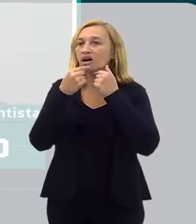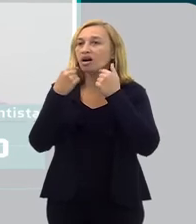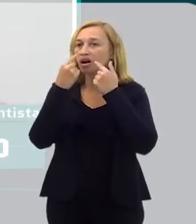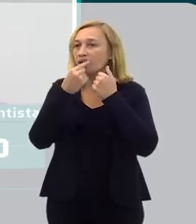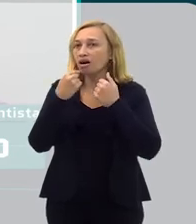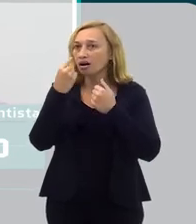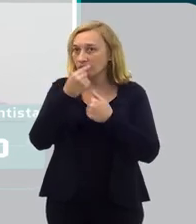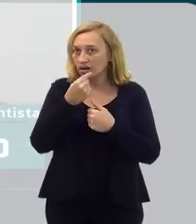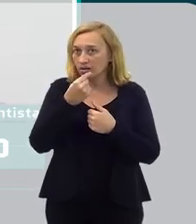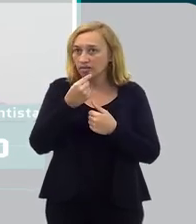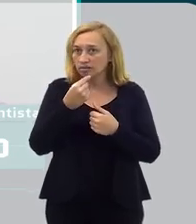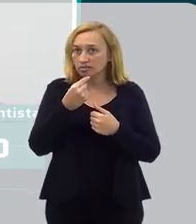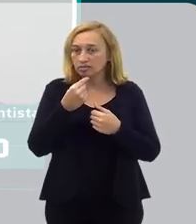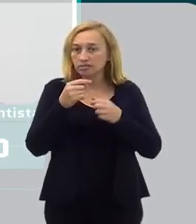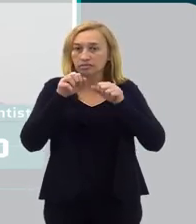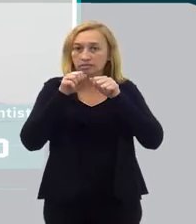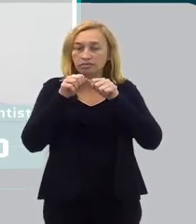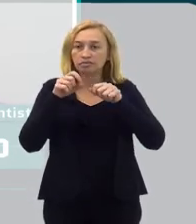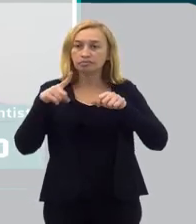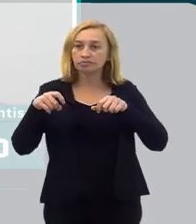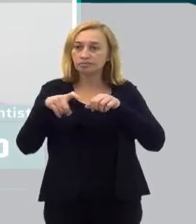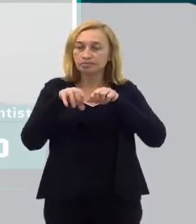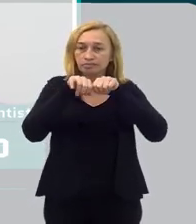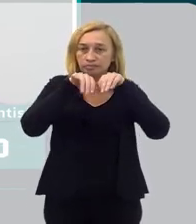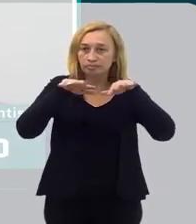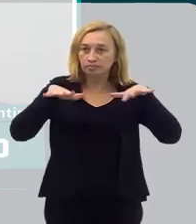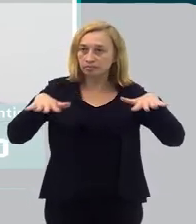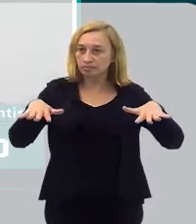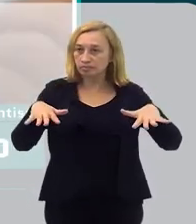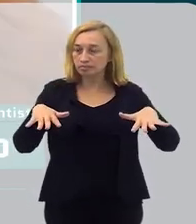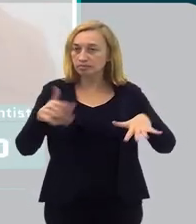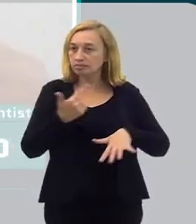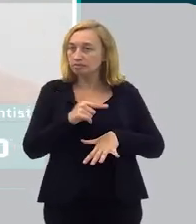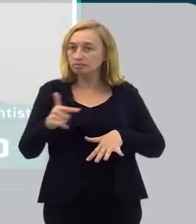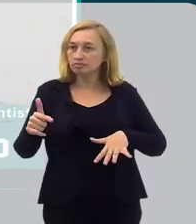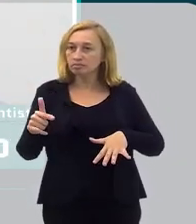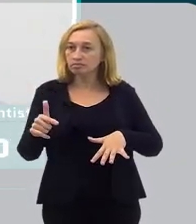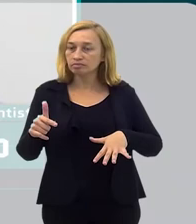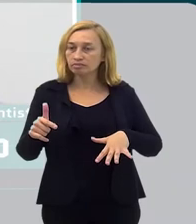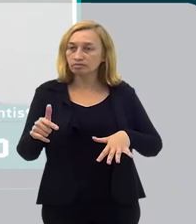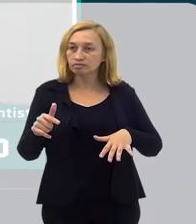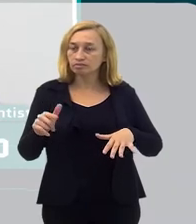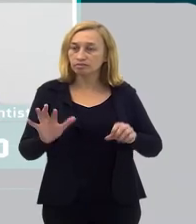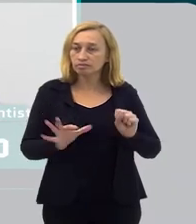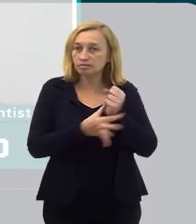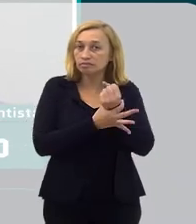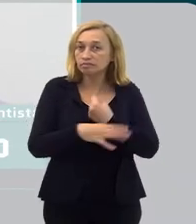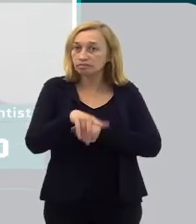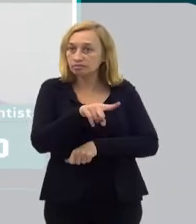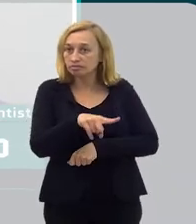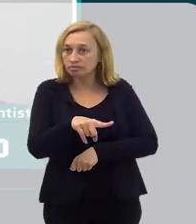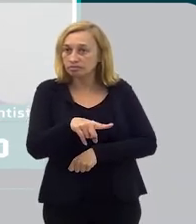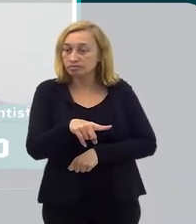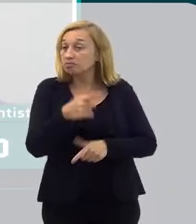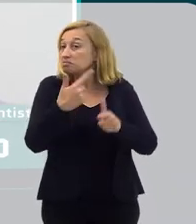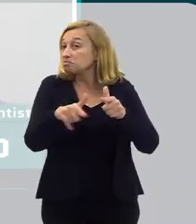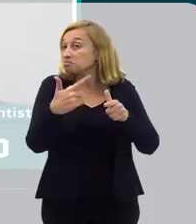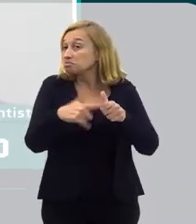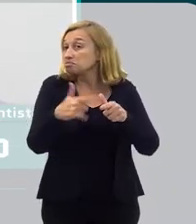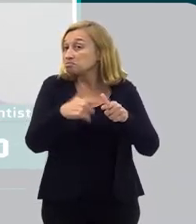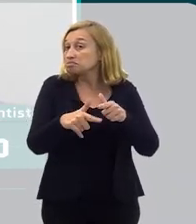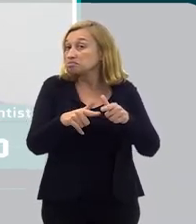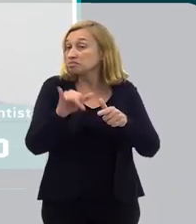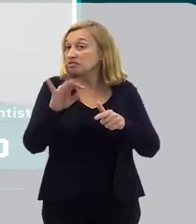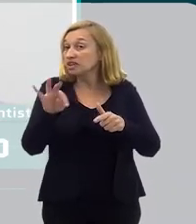com a proliferação ali de tudo que você pode imaginar. Se ele não tiver atenção ali, ele vai ter